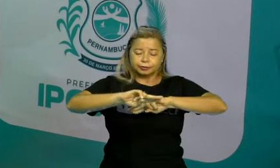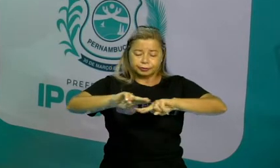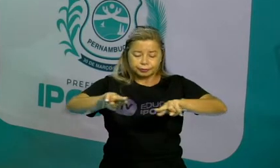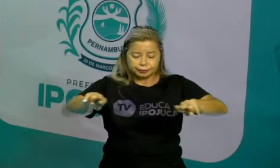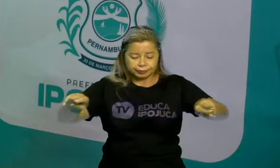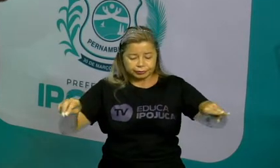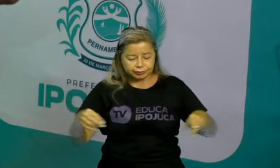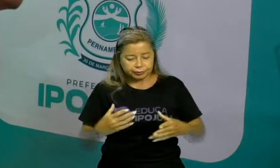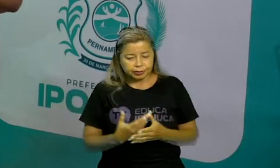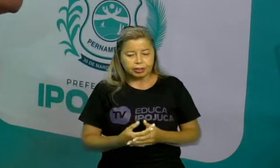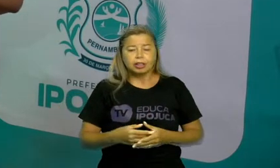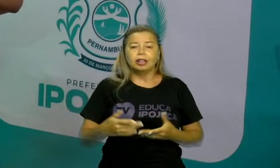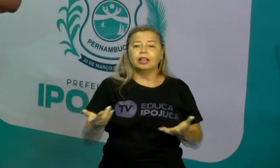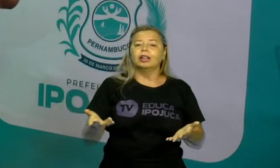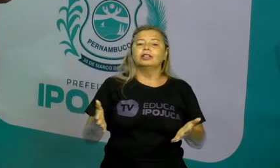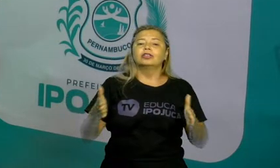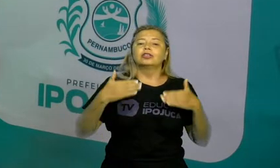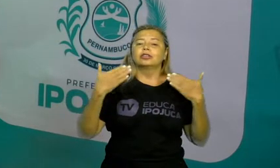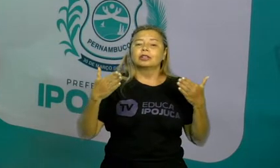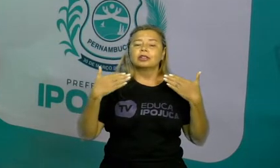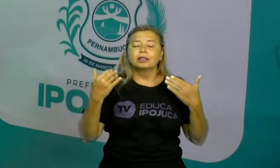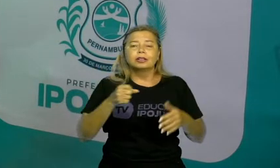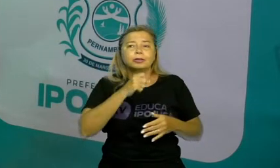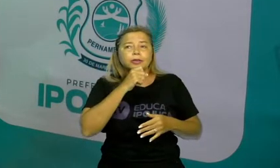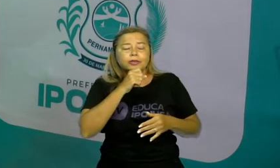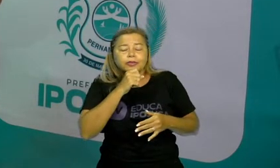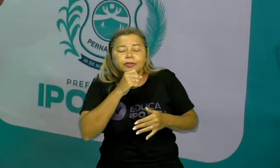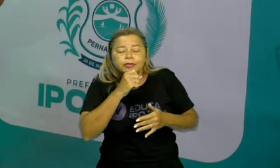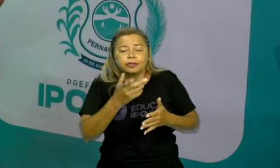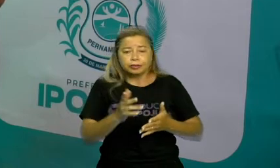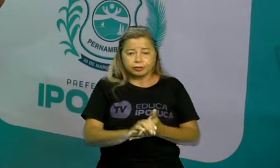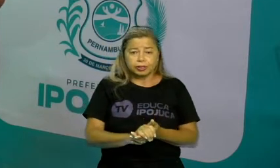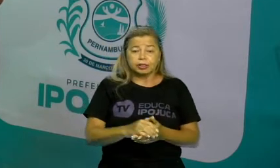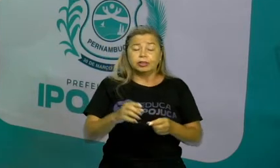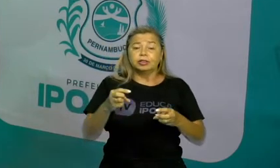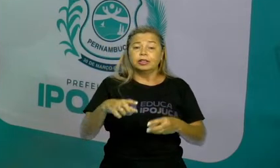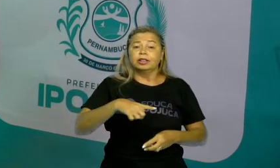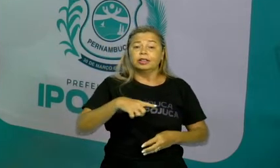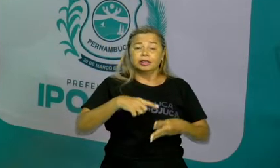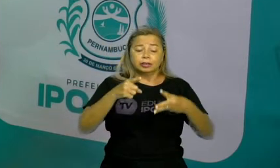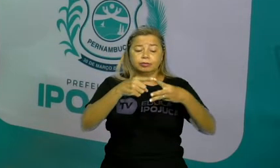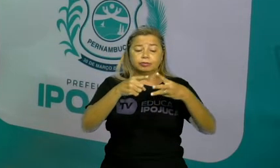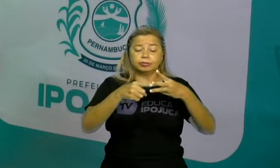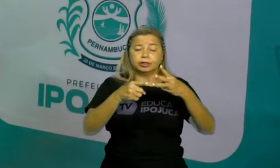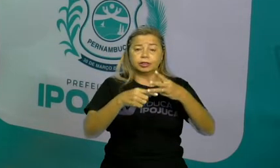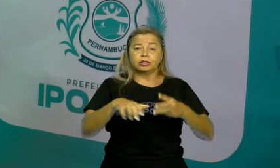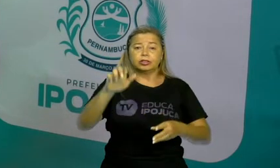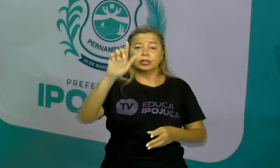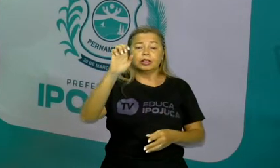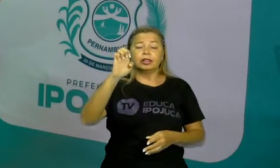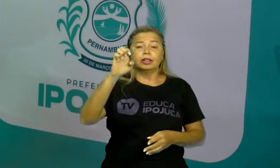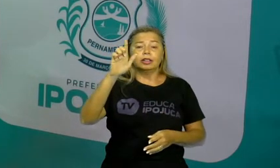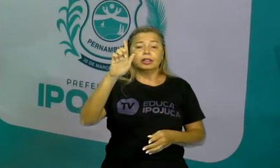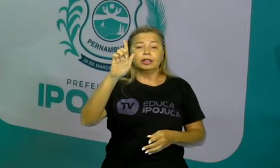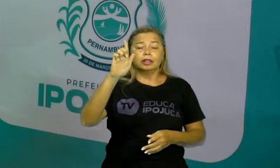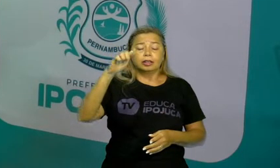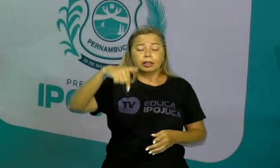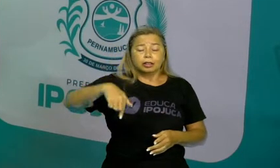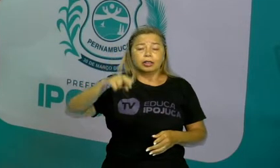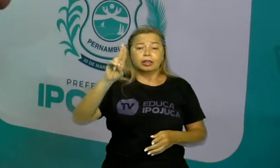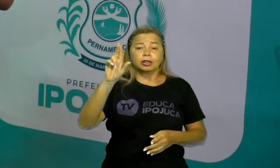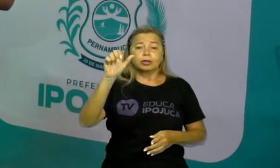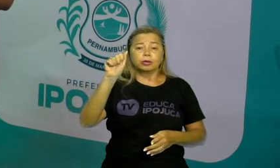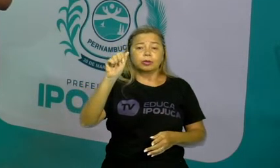três tipos de clima diferentes que a gente tem aqui no nosso país. Equatorial, tropical e